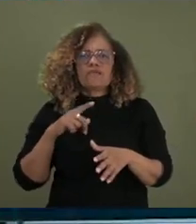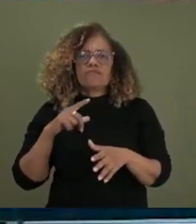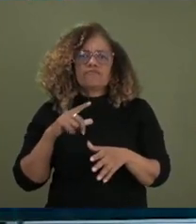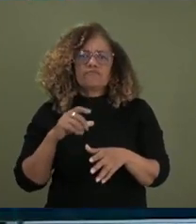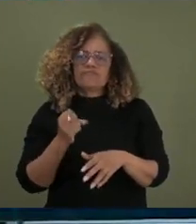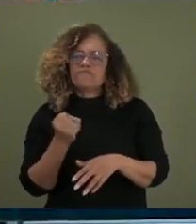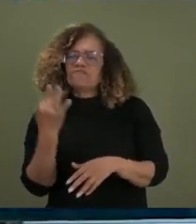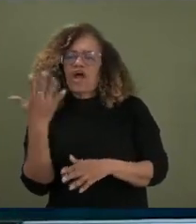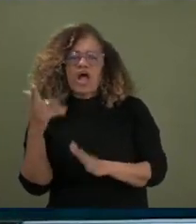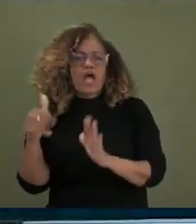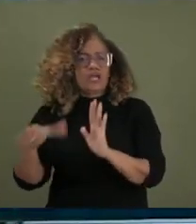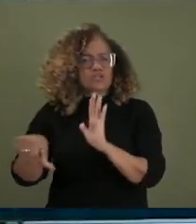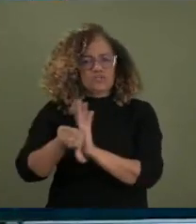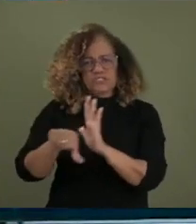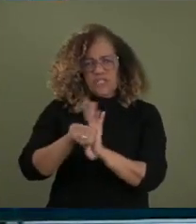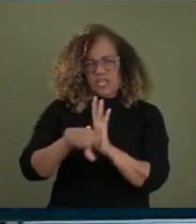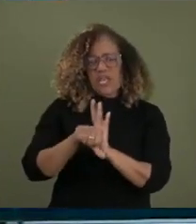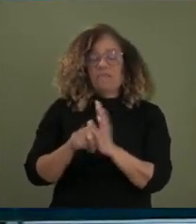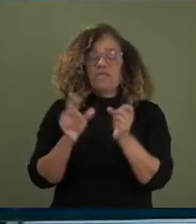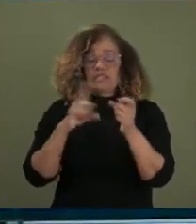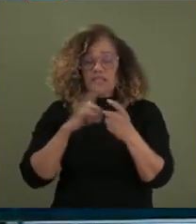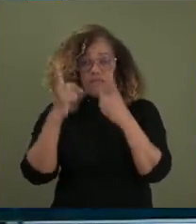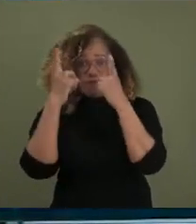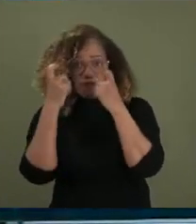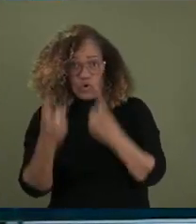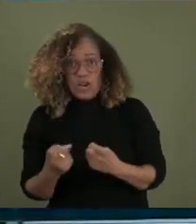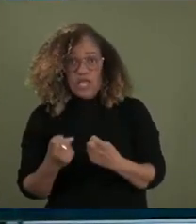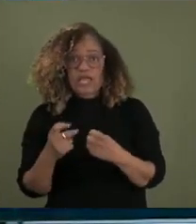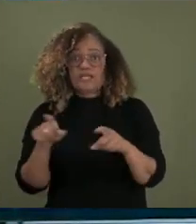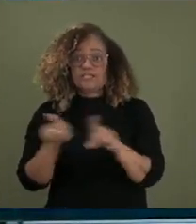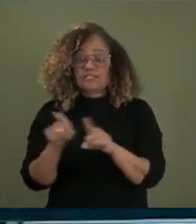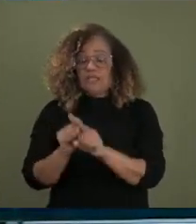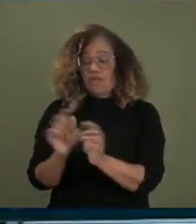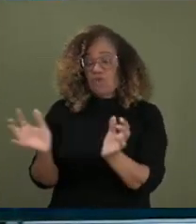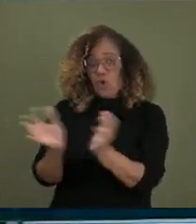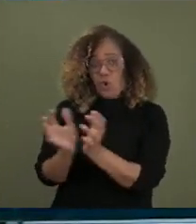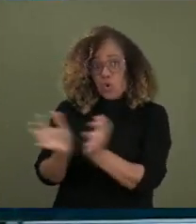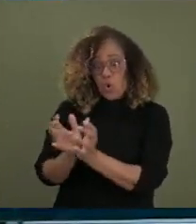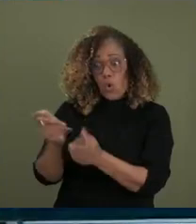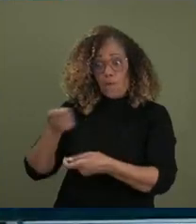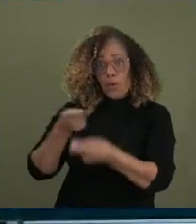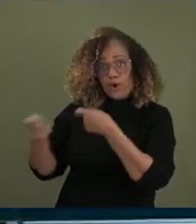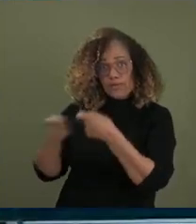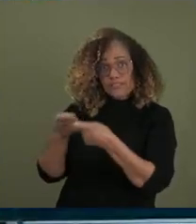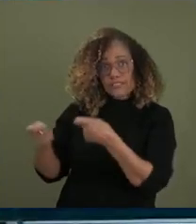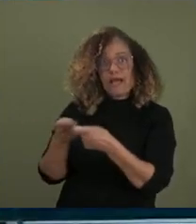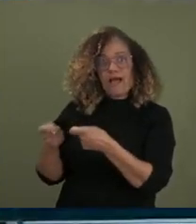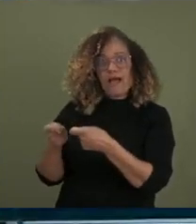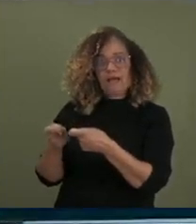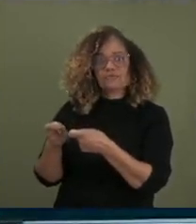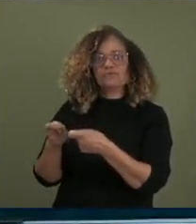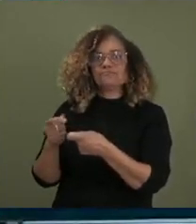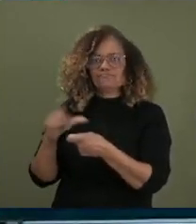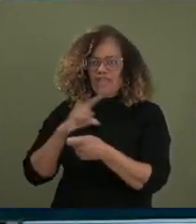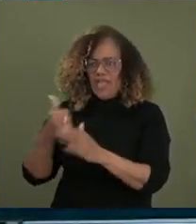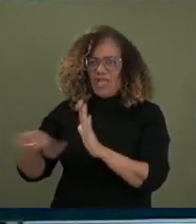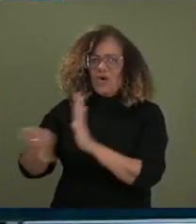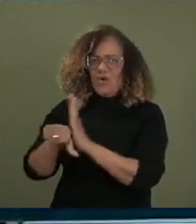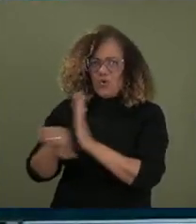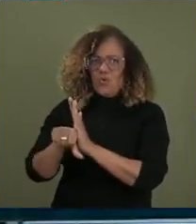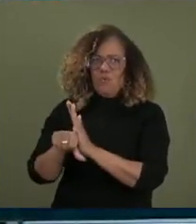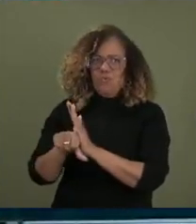das mais variadas espécies, violência, tomada por organizações criminosas, ou seja, as organizações criminosas no Brasil estão